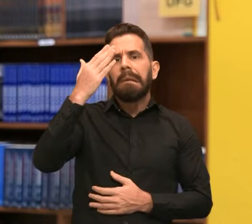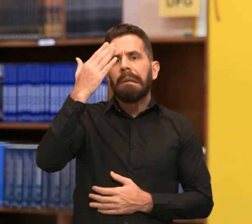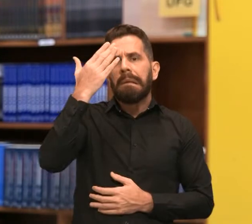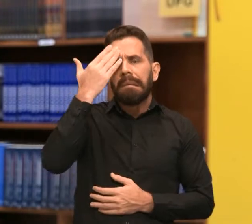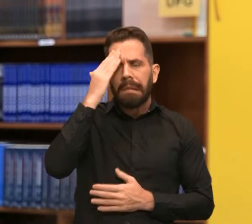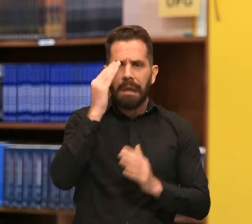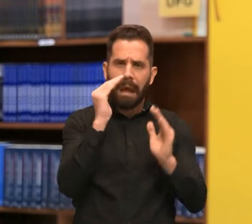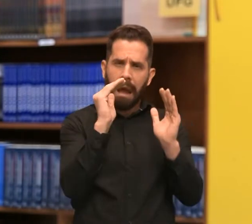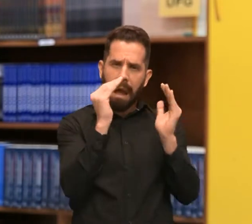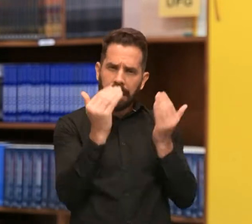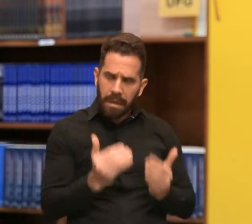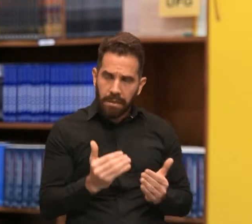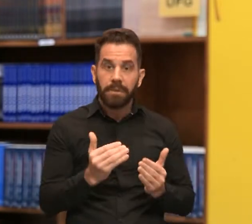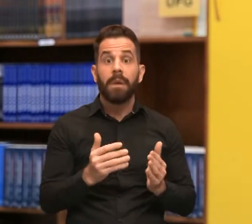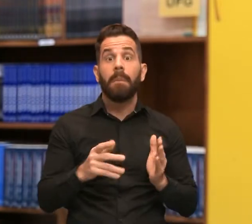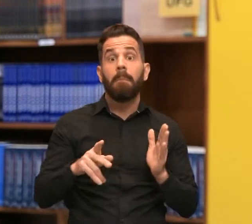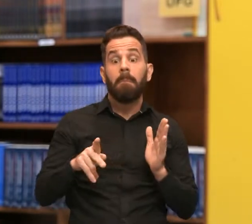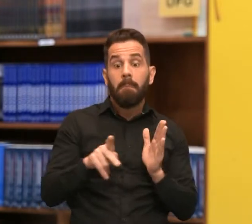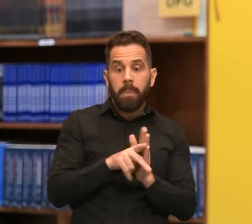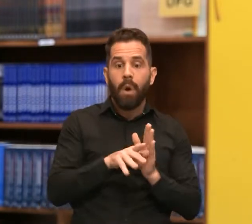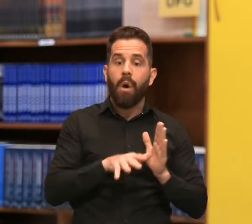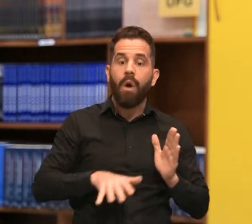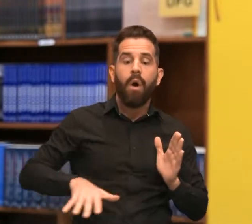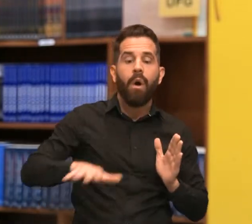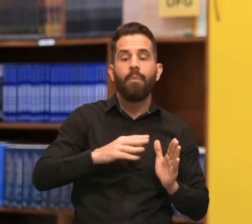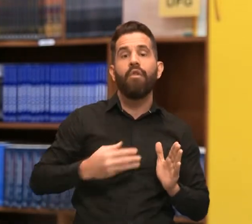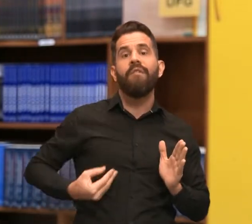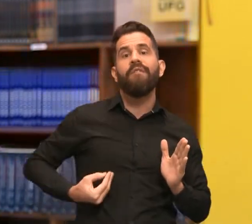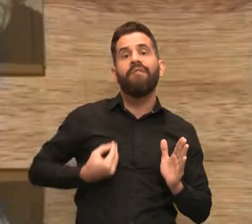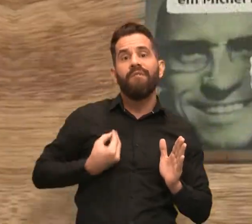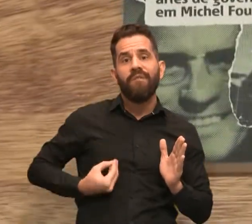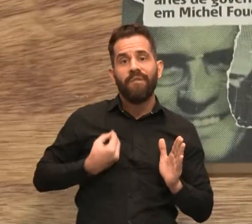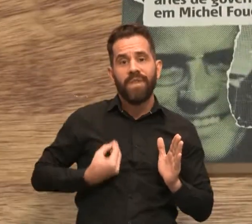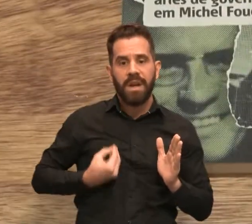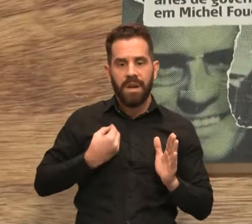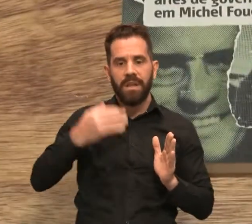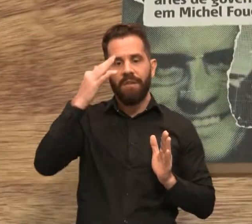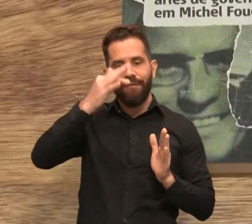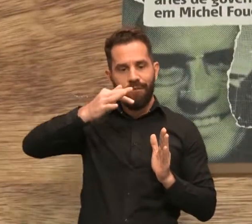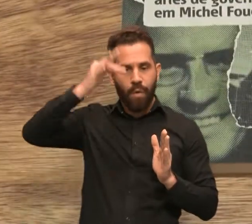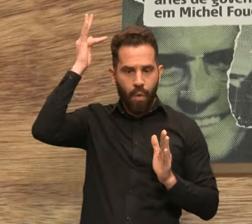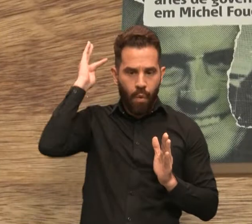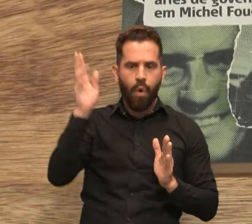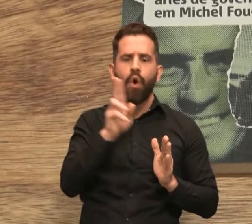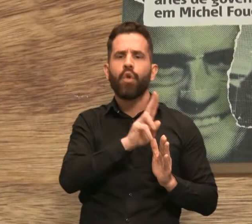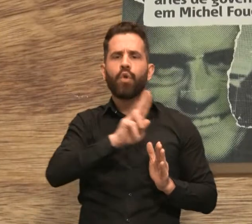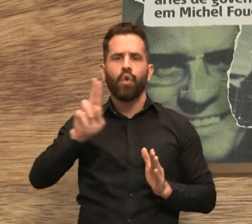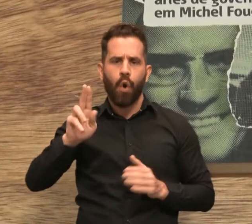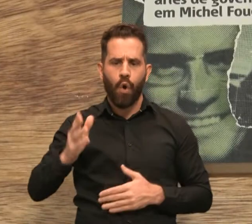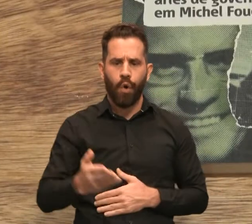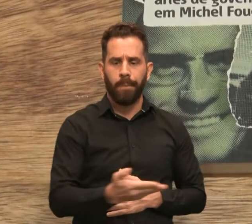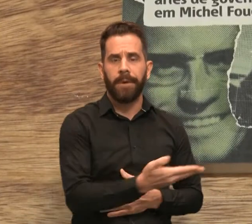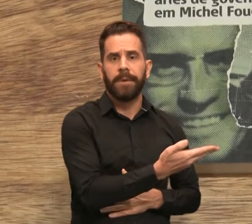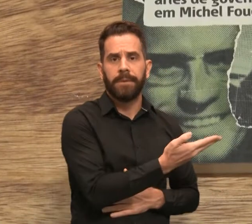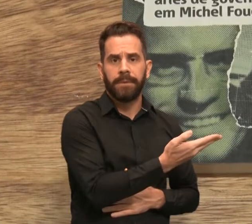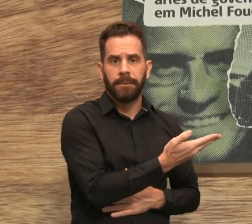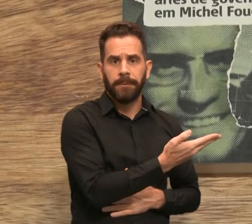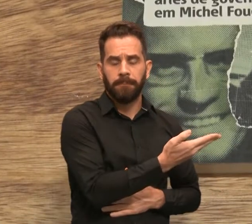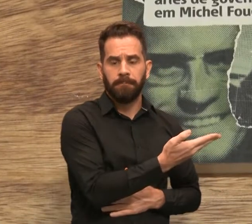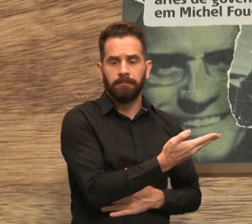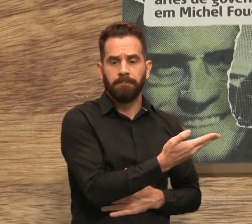analisar os governos da vida no pensamento de Michel Foucault. No livro Trajetória das Artes de